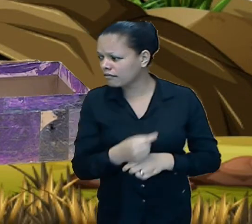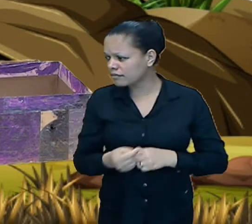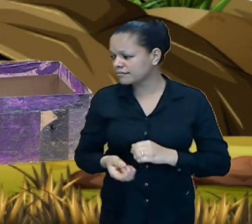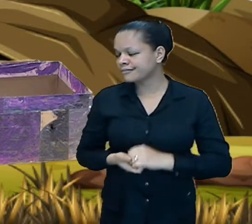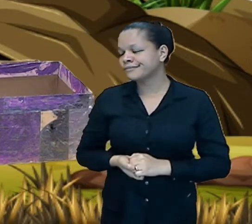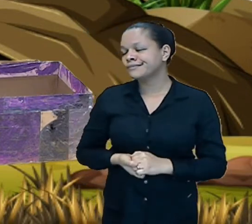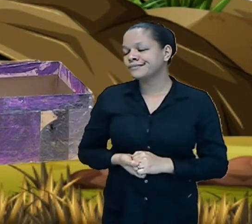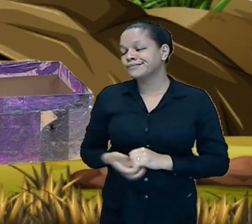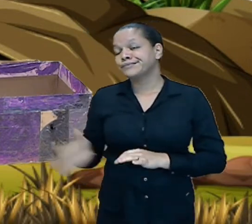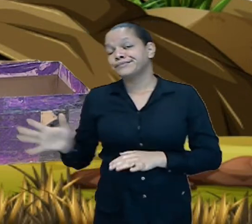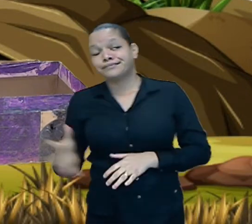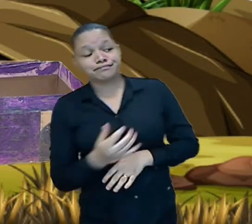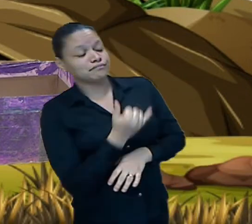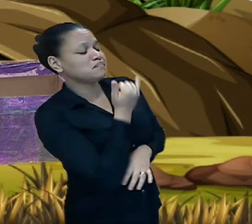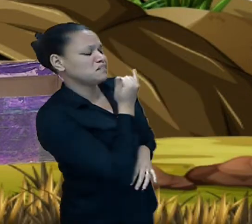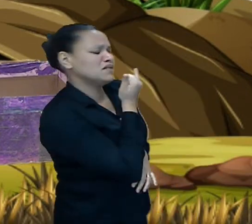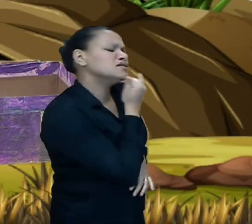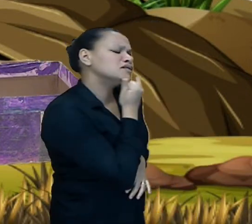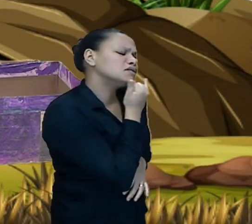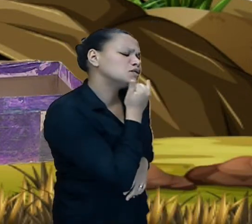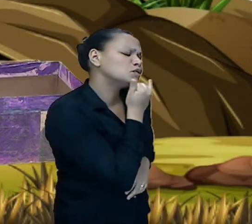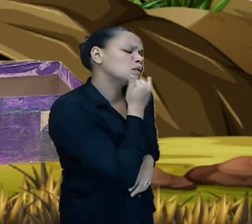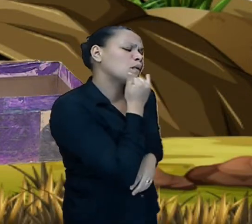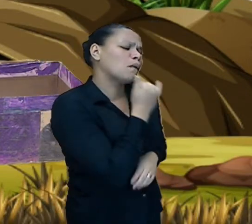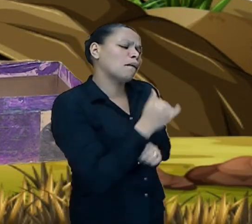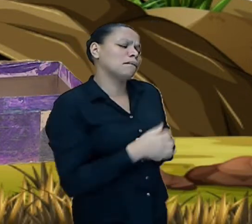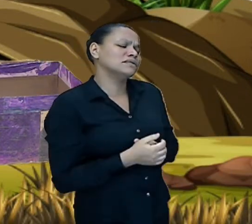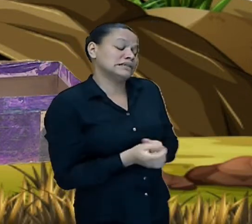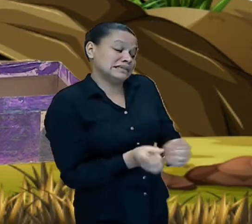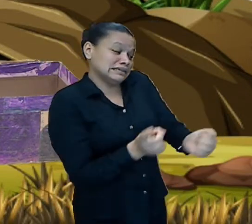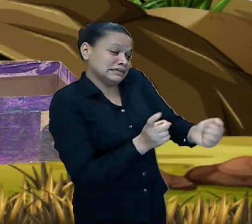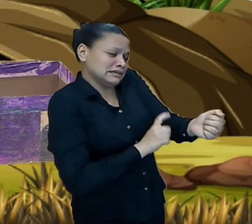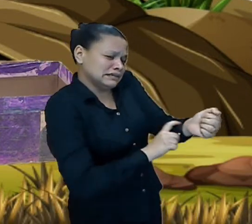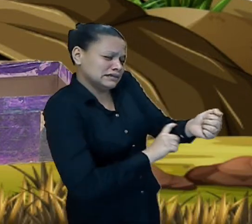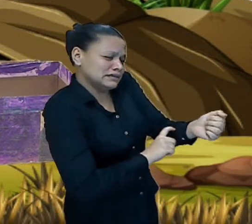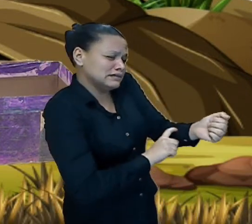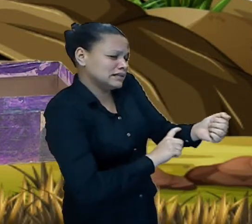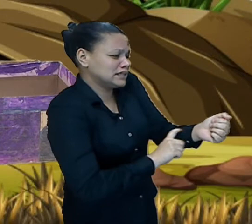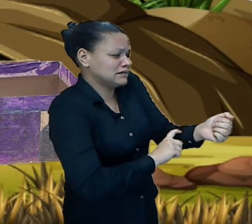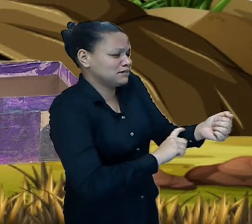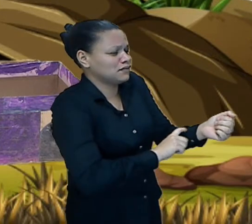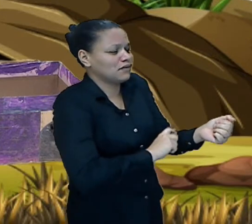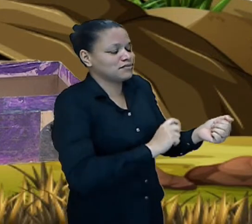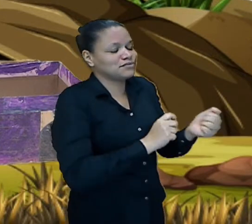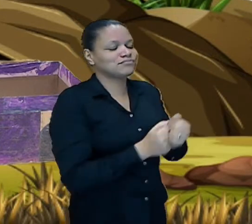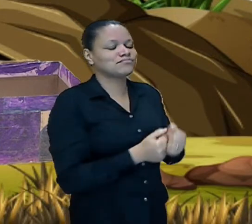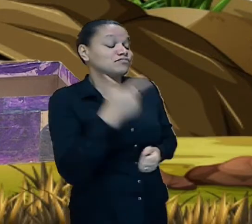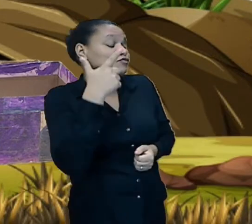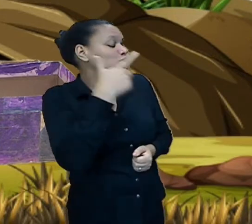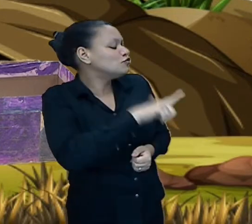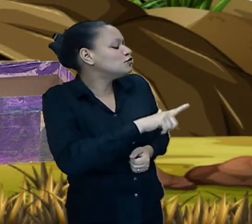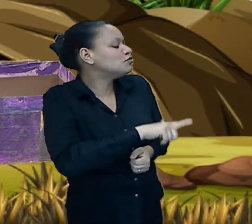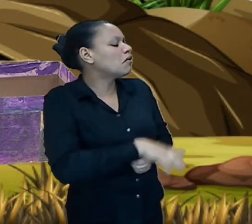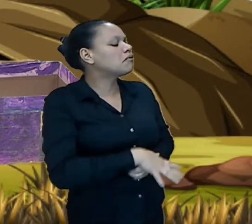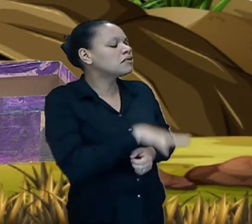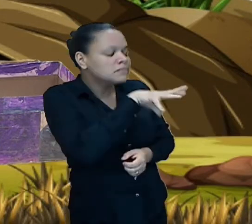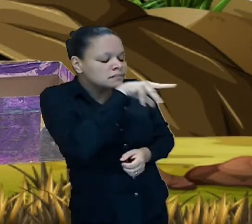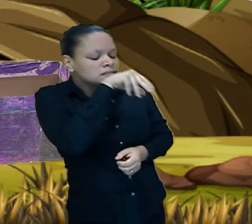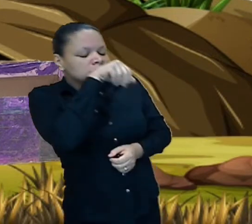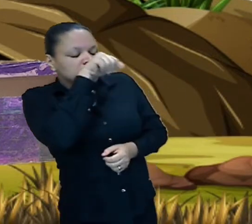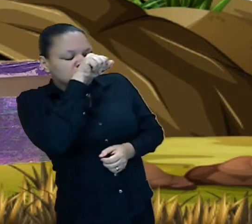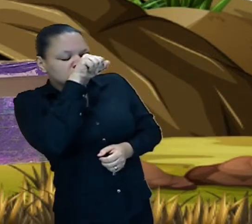me desculpe mesmo é que eu estou muito nervoso e de novo respirou fundo